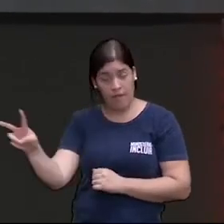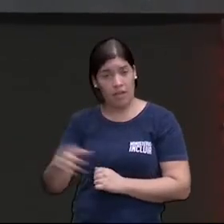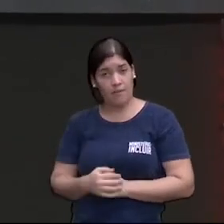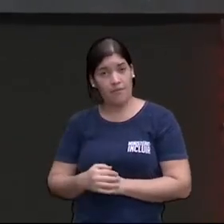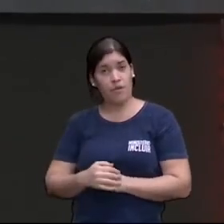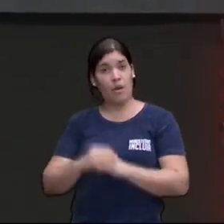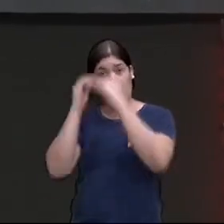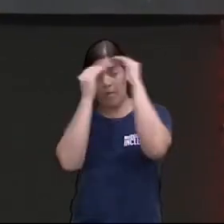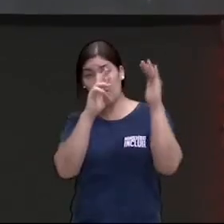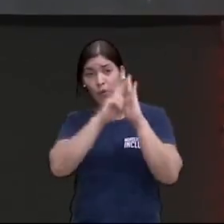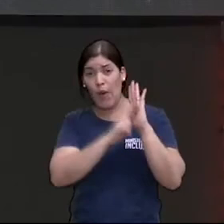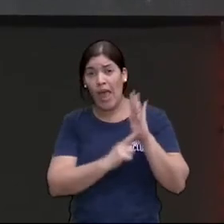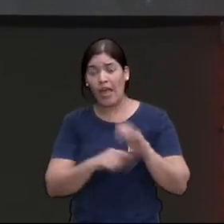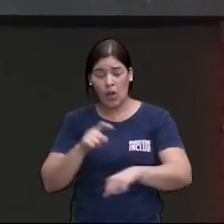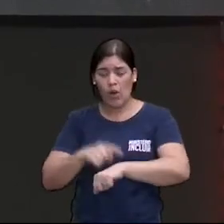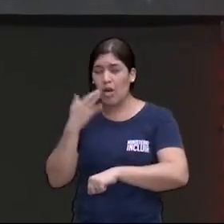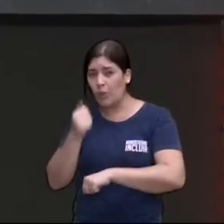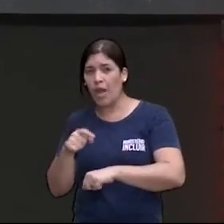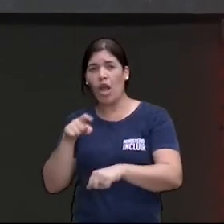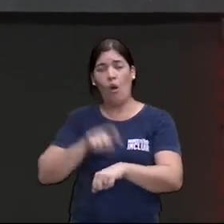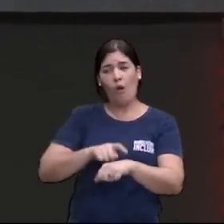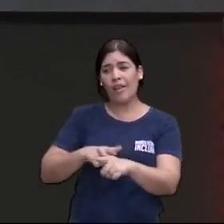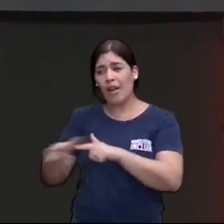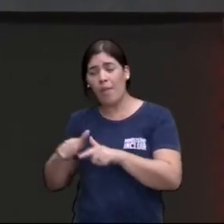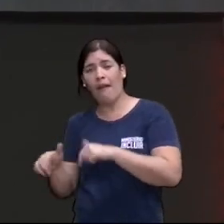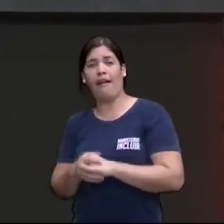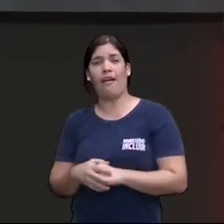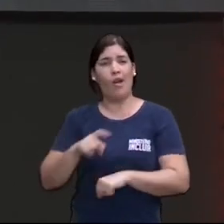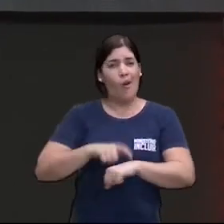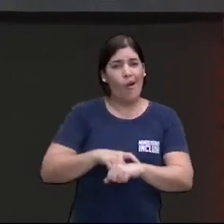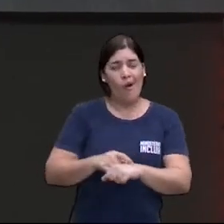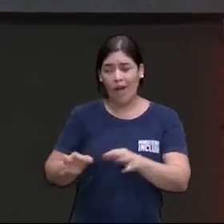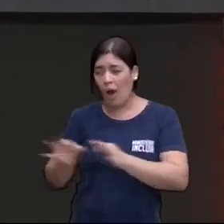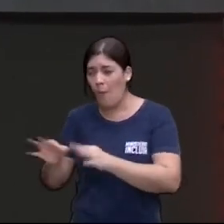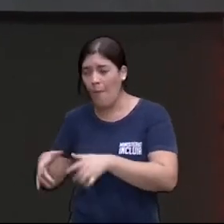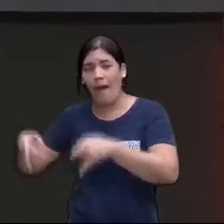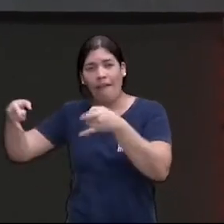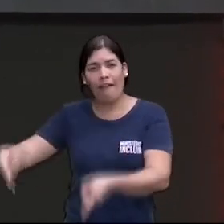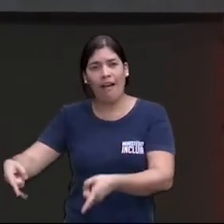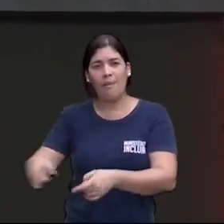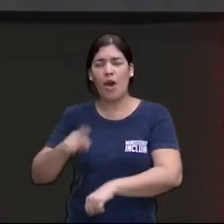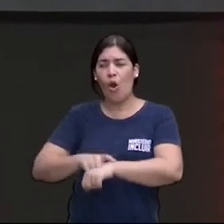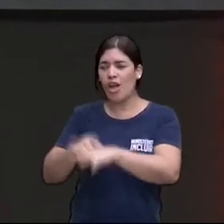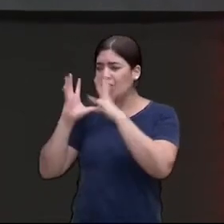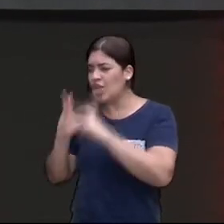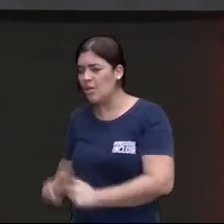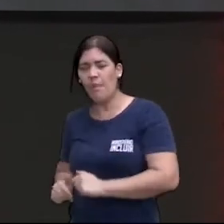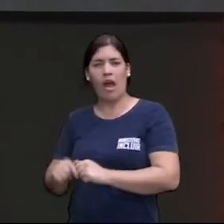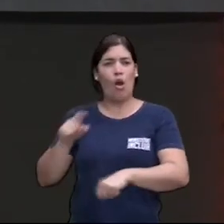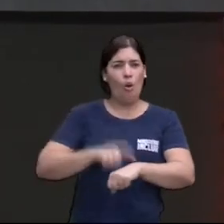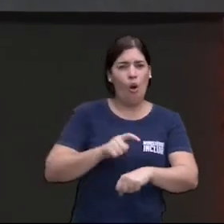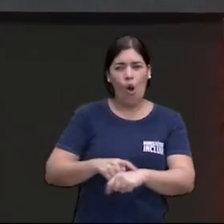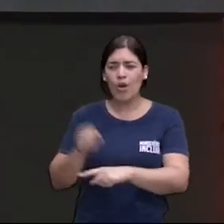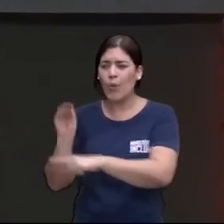obedecendo regra hora de comer hora de trabalhar hora de arrumar o quarto hora de limpar isso hora de